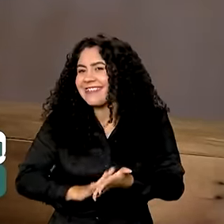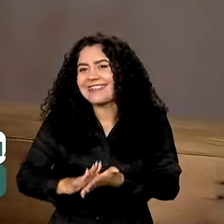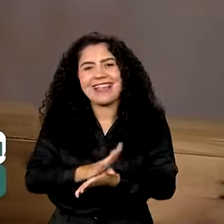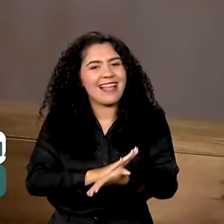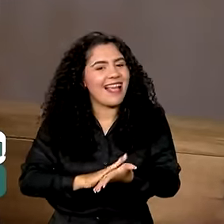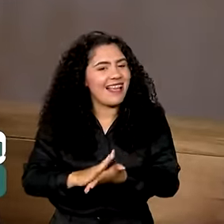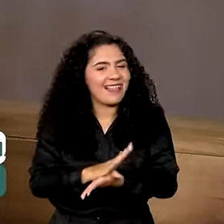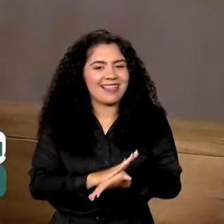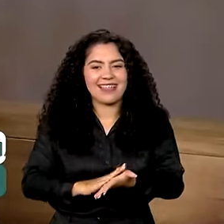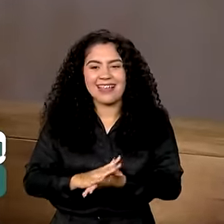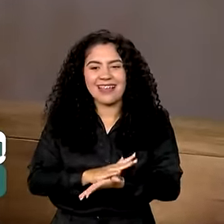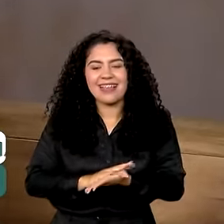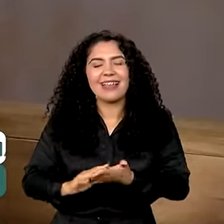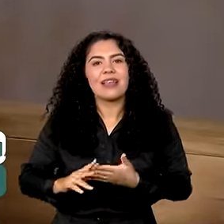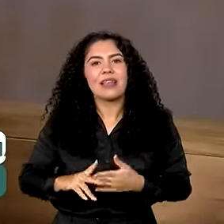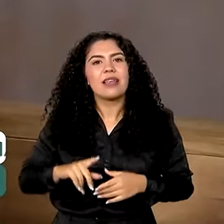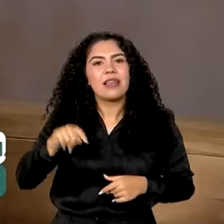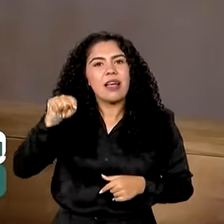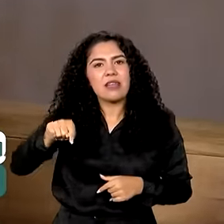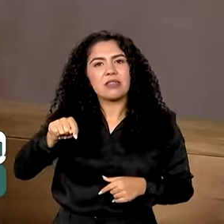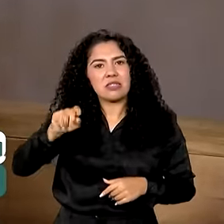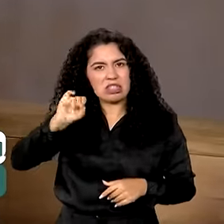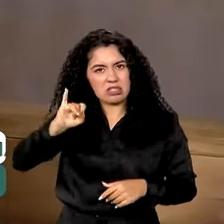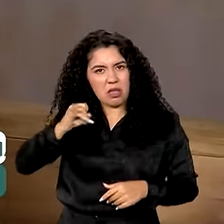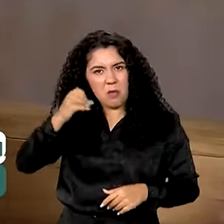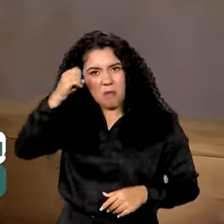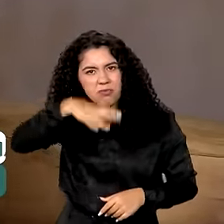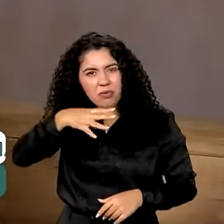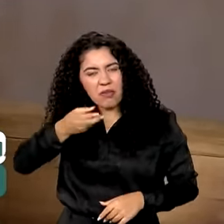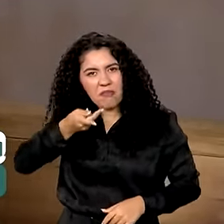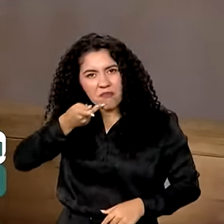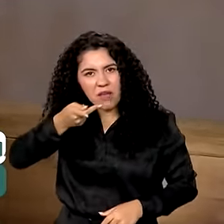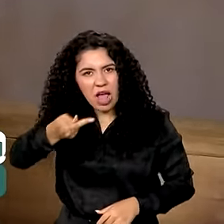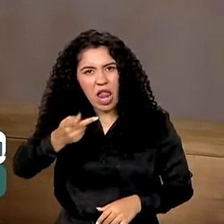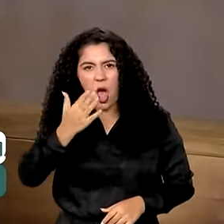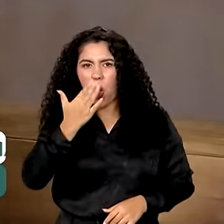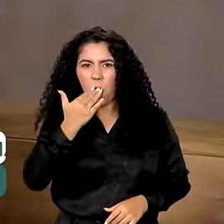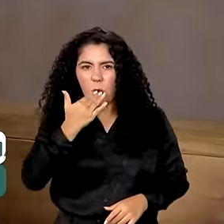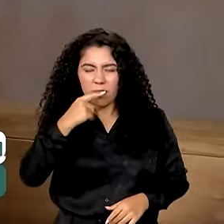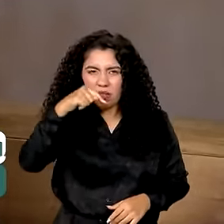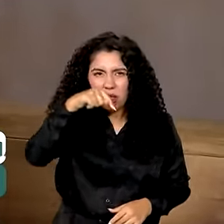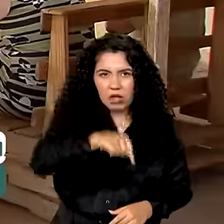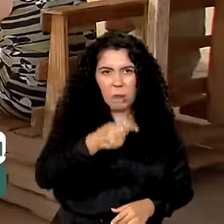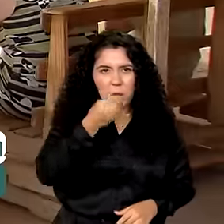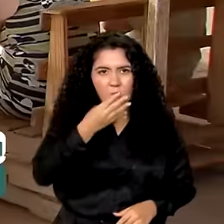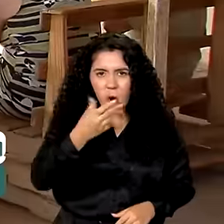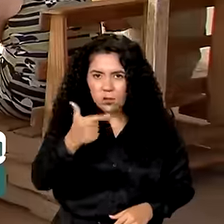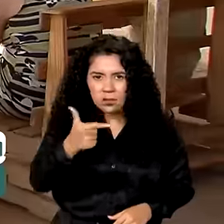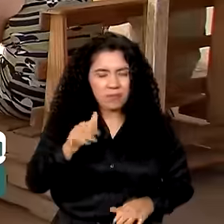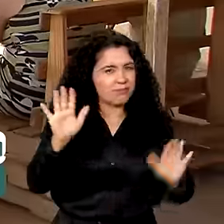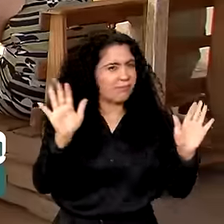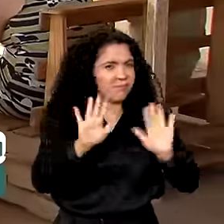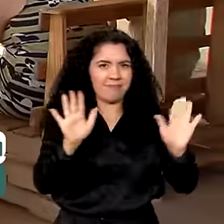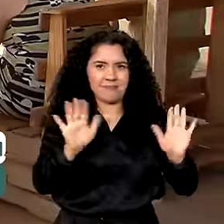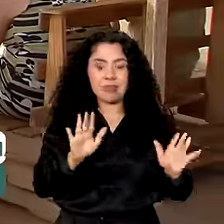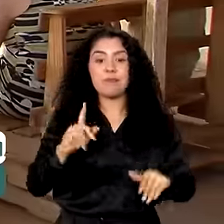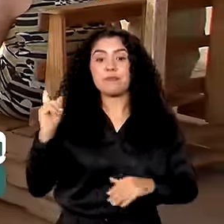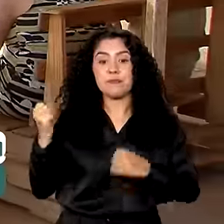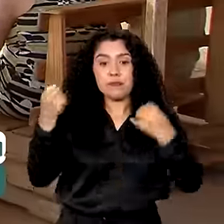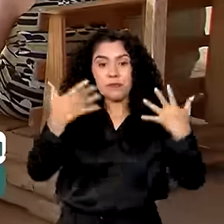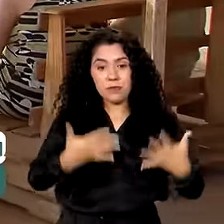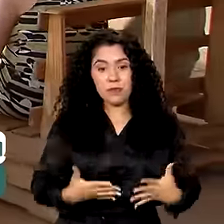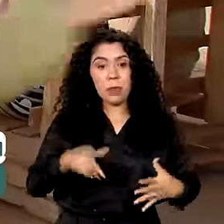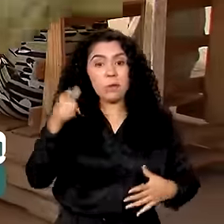aqui abre a boca para dizer que a comida daqui não é boa. Para aumentar o número de